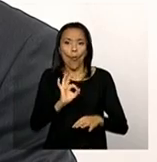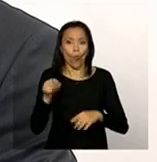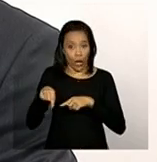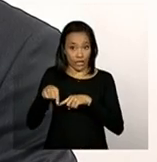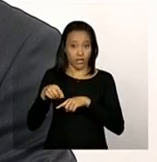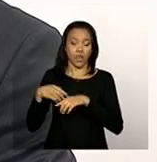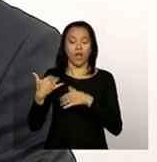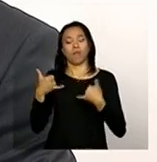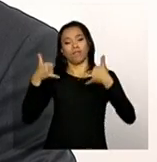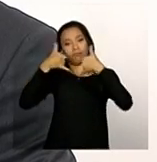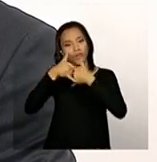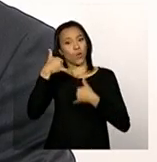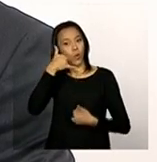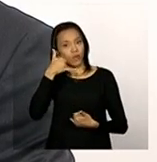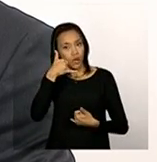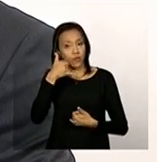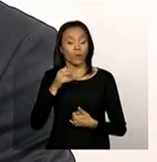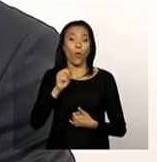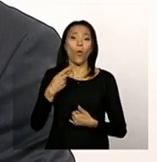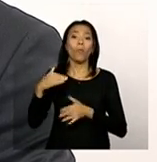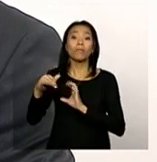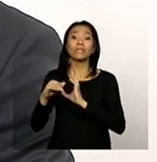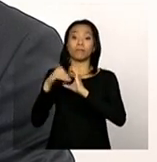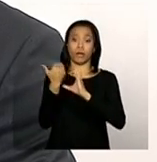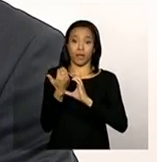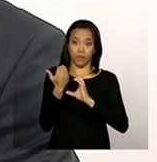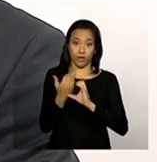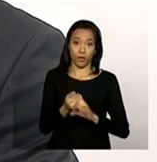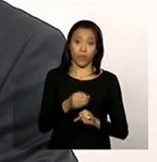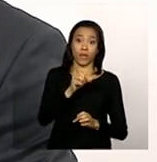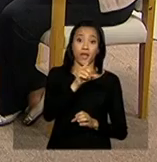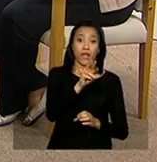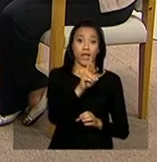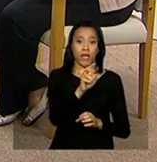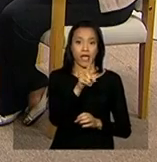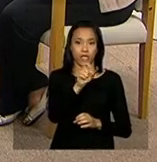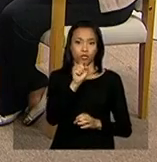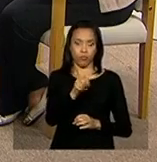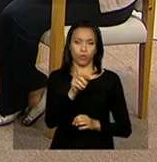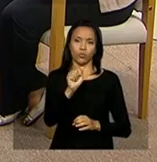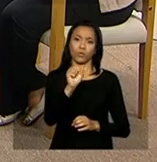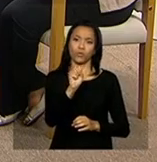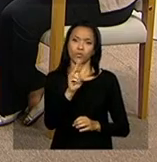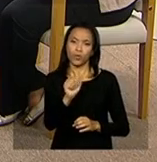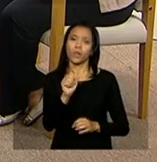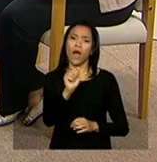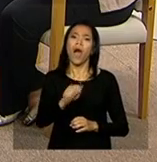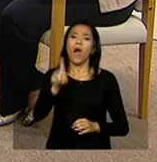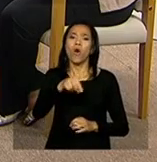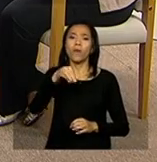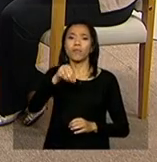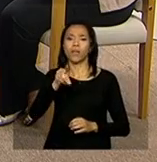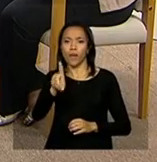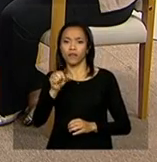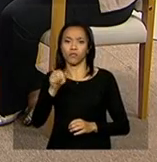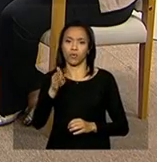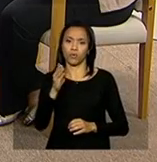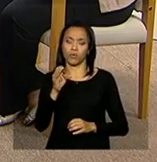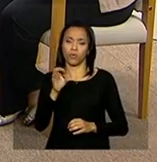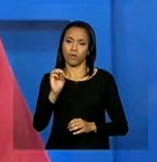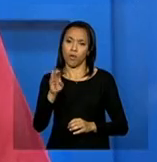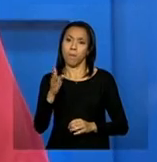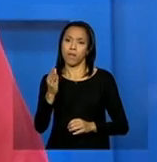707 2003 ou manda um e-mail para rede.suas.gov.br. Perfeito.